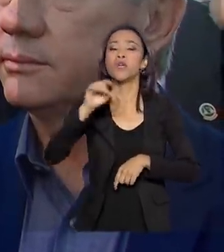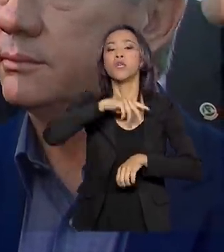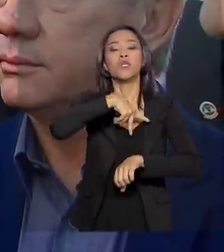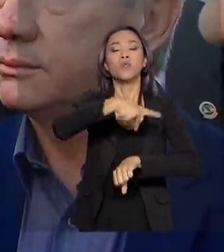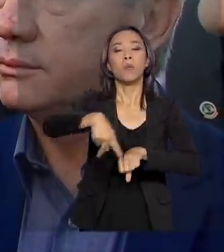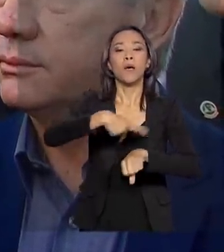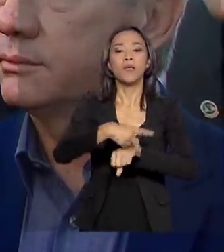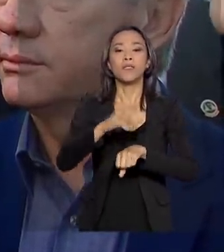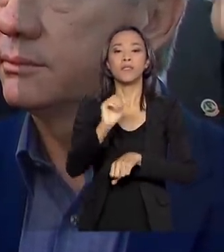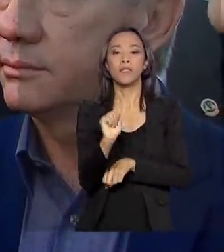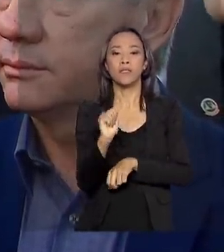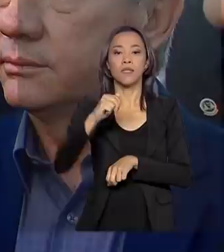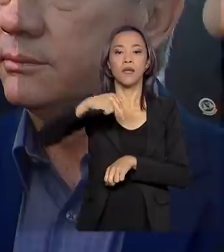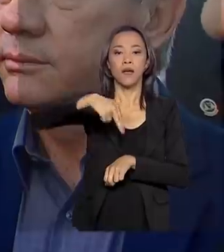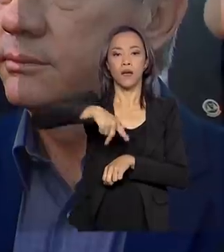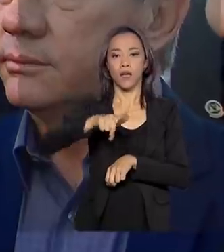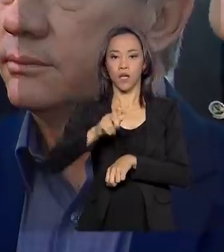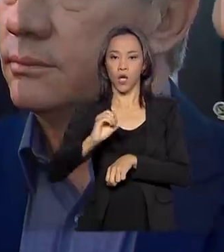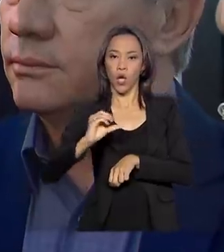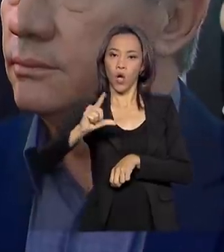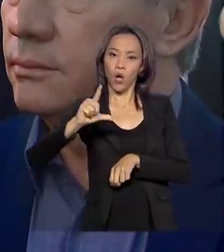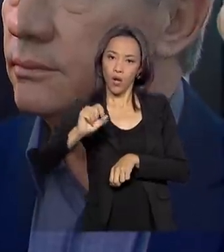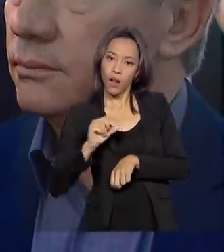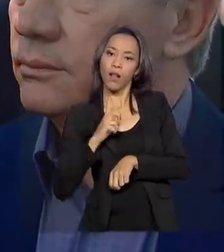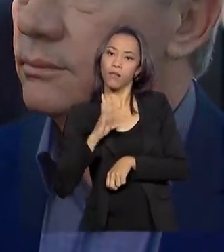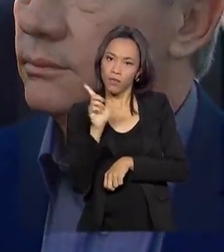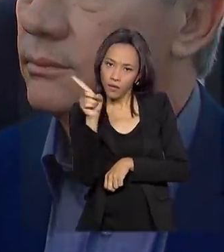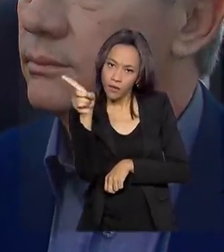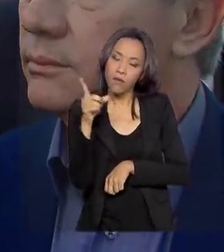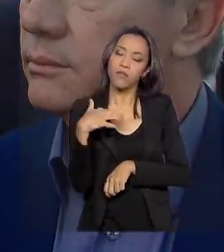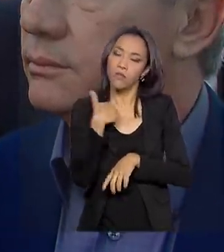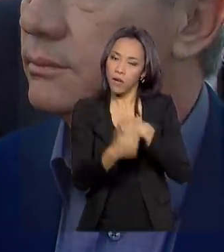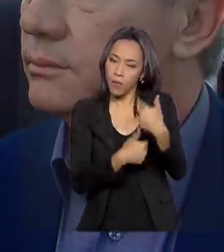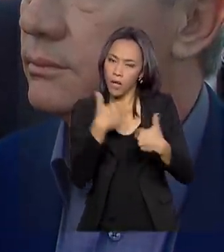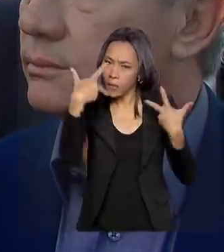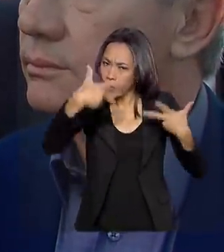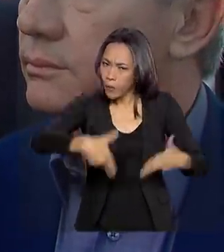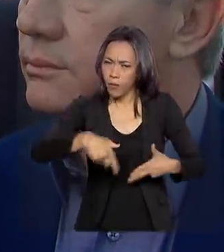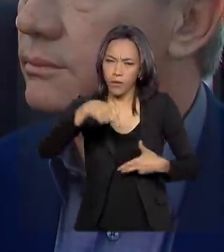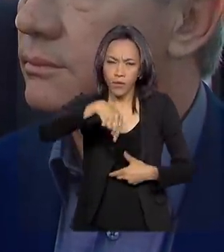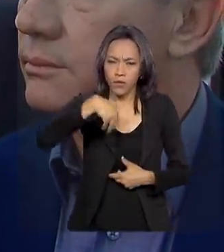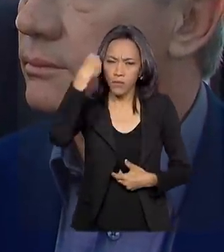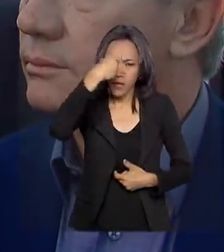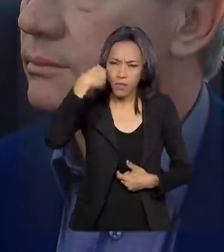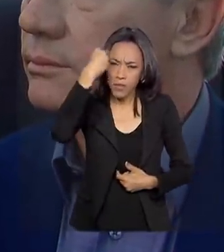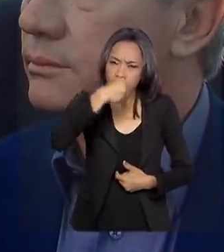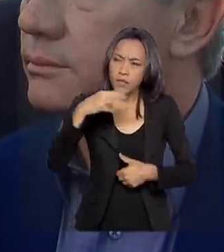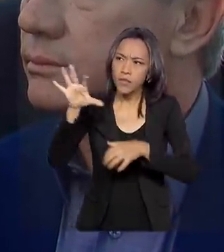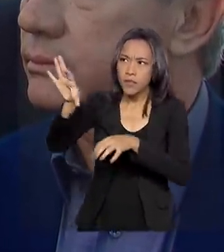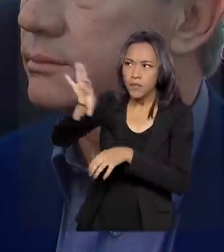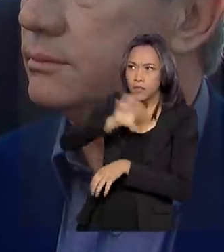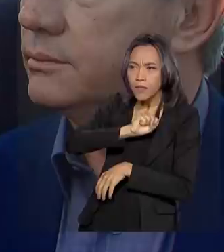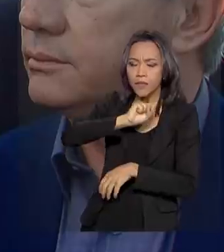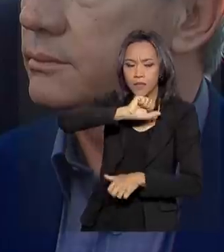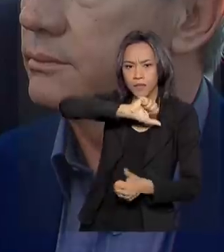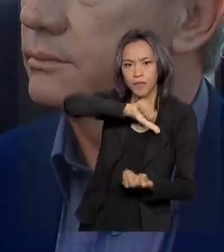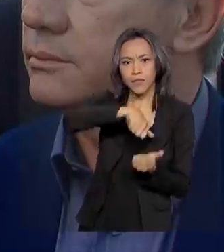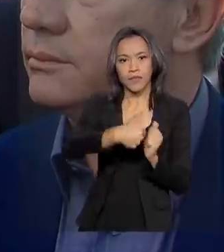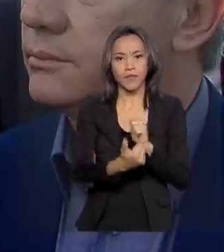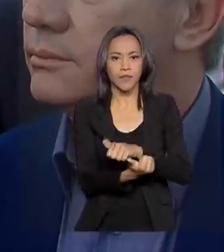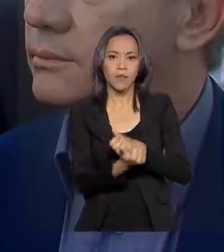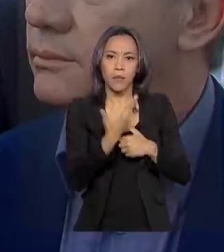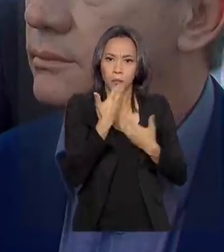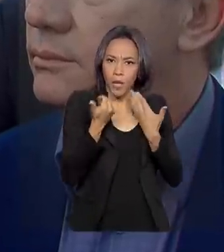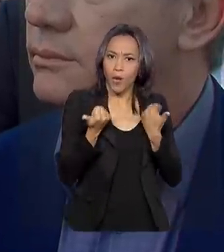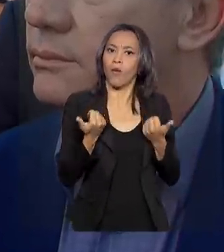por um abrigo dessa natureza. O nosso Exército colheu essas experiências e transformou-as em algo melhor. E o que